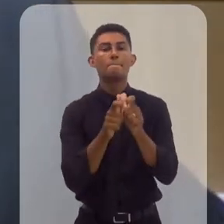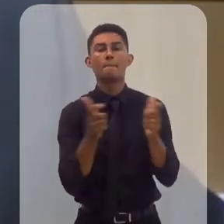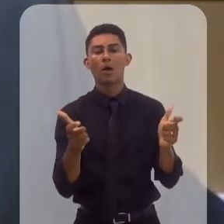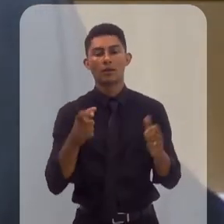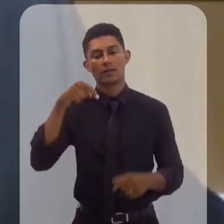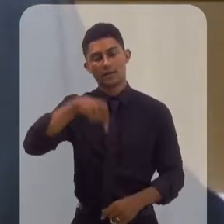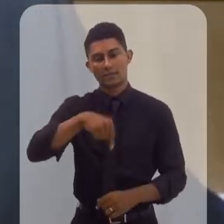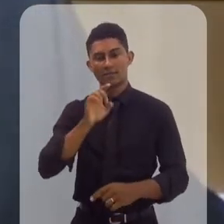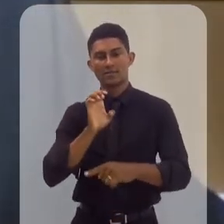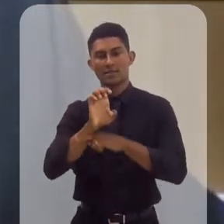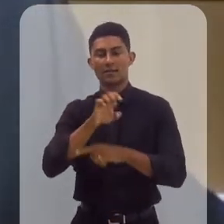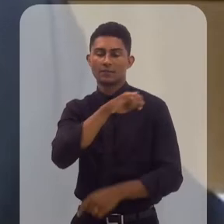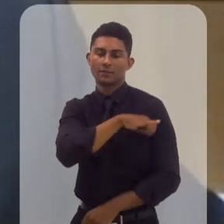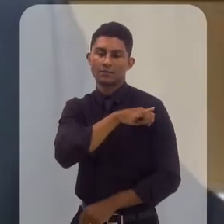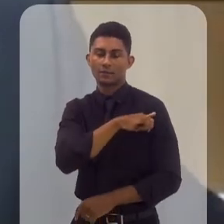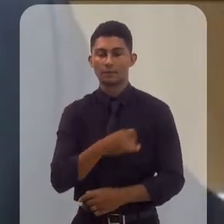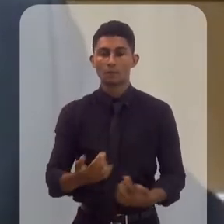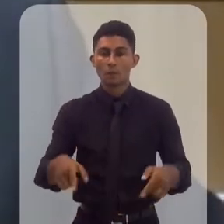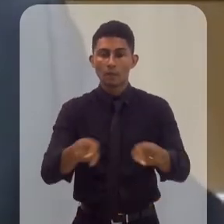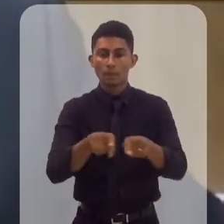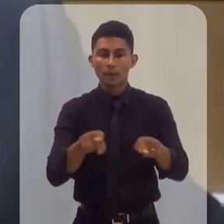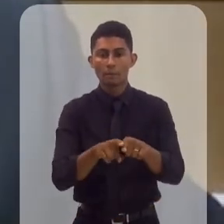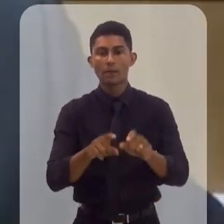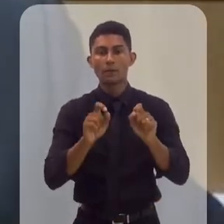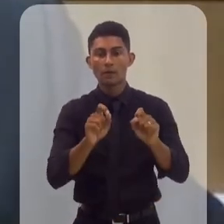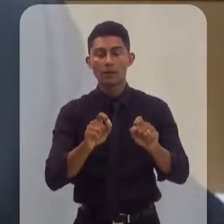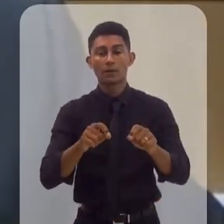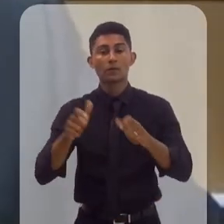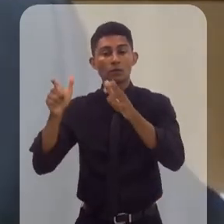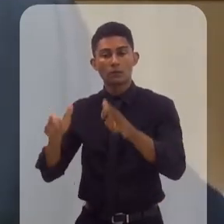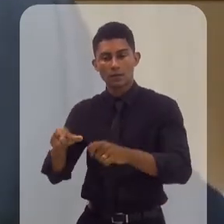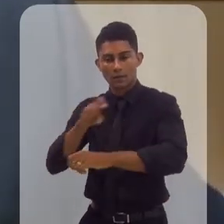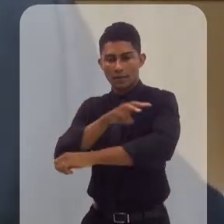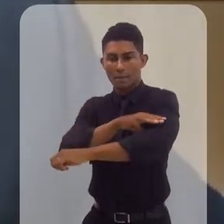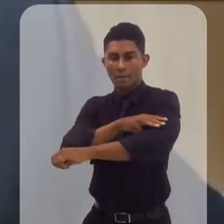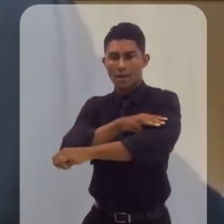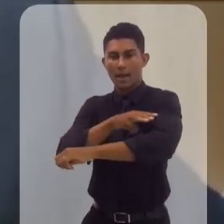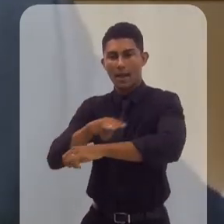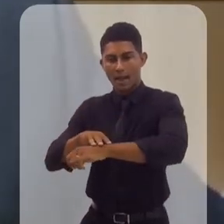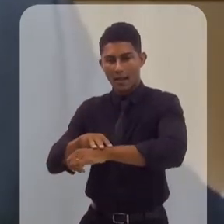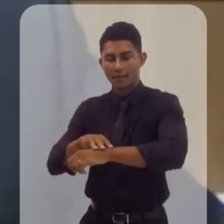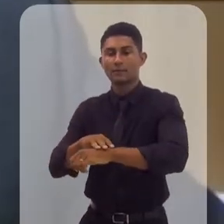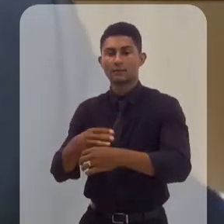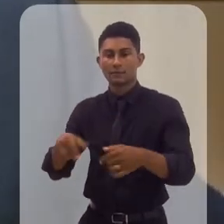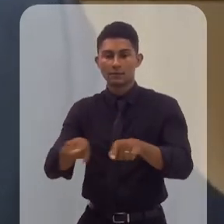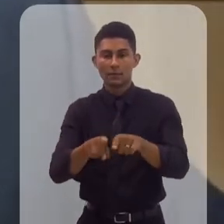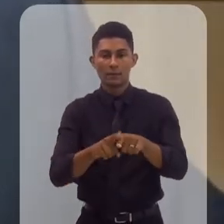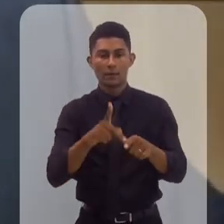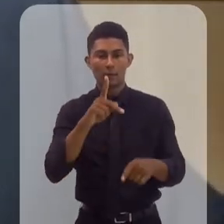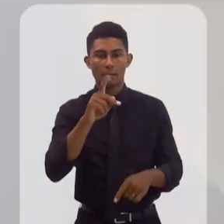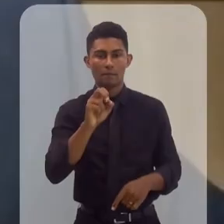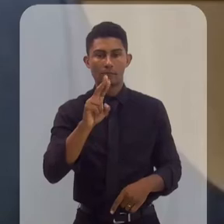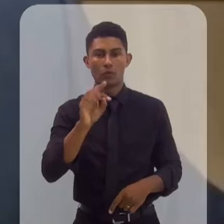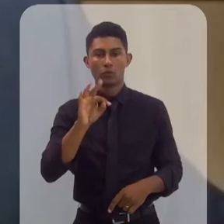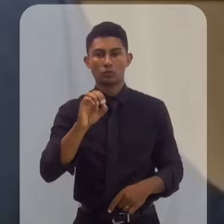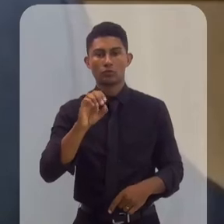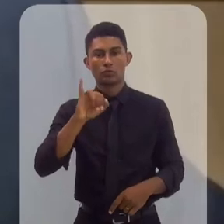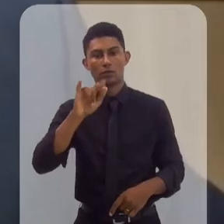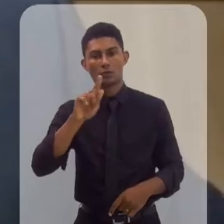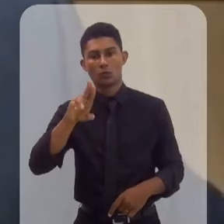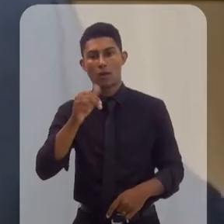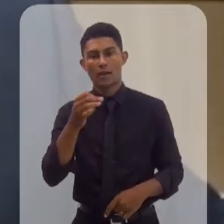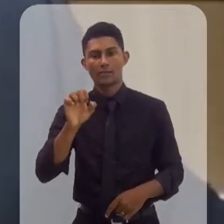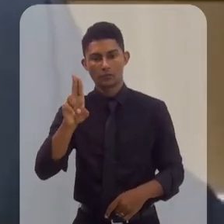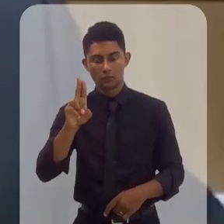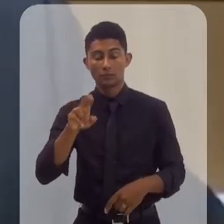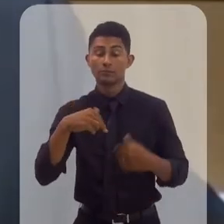Janeiro e também muito na parte do norte-fluminense, que é ali em Macaé e na região do Porto do Açú, em São João da Barra. Então, o Rio